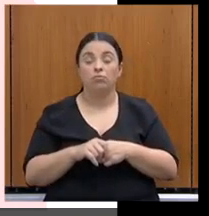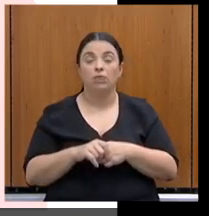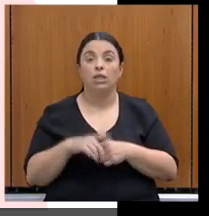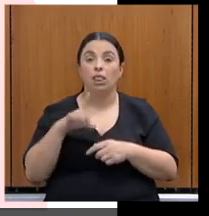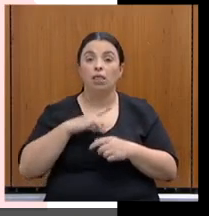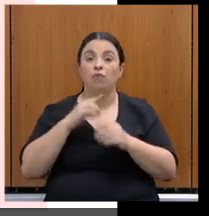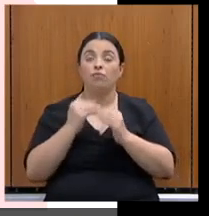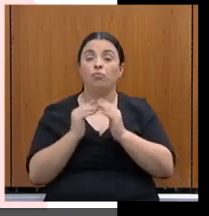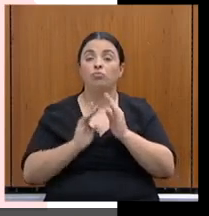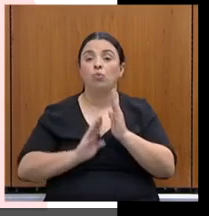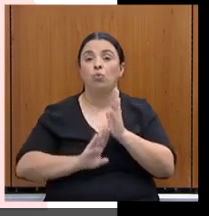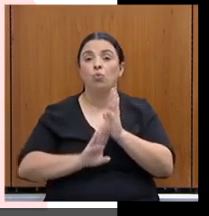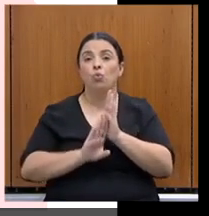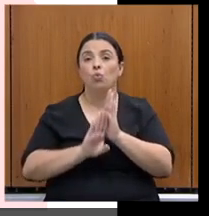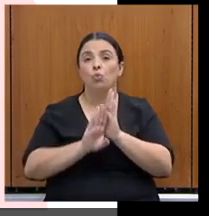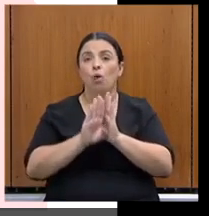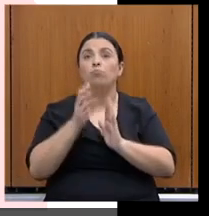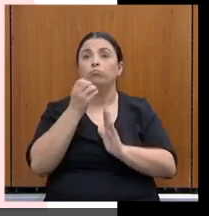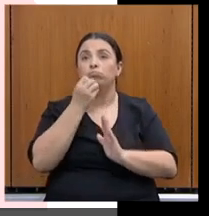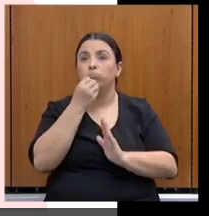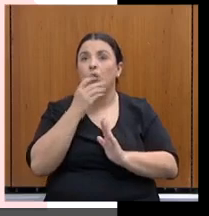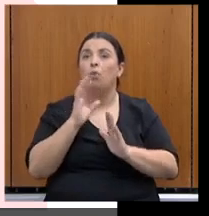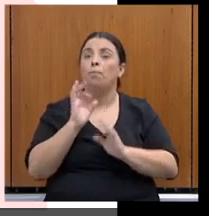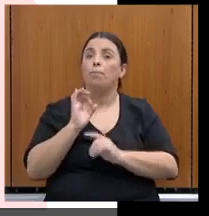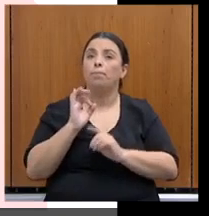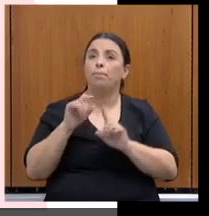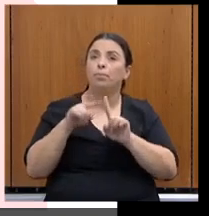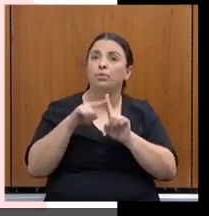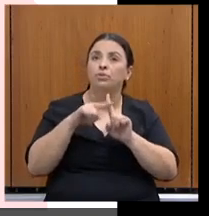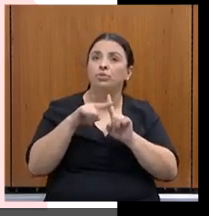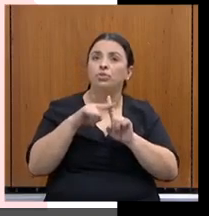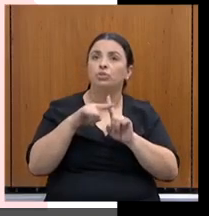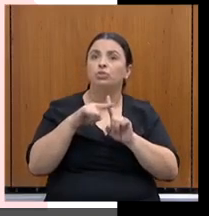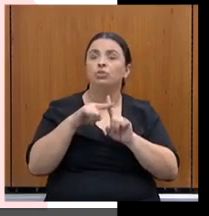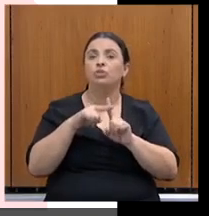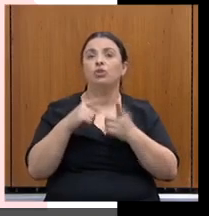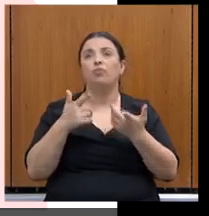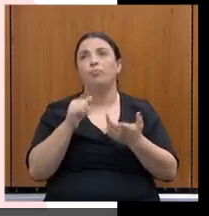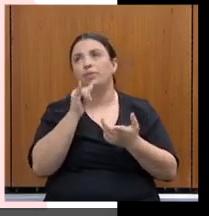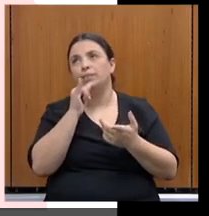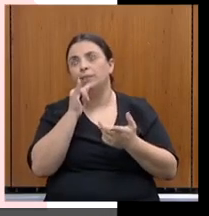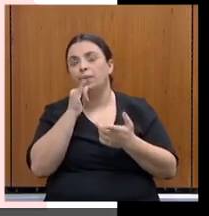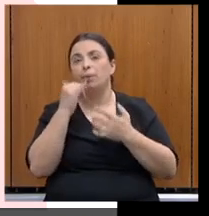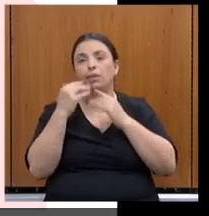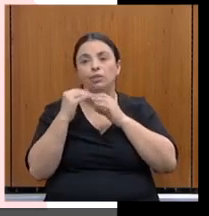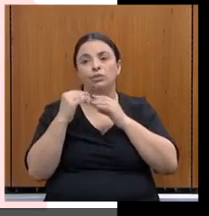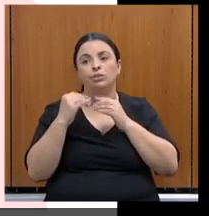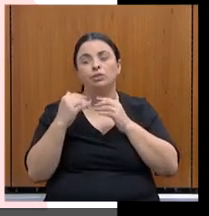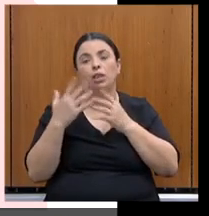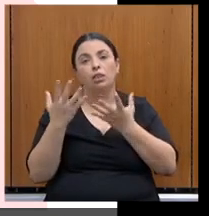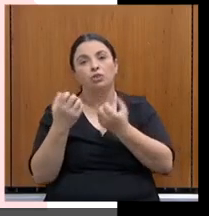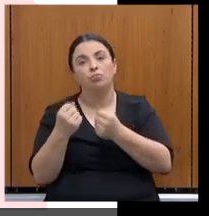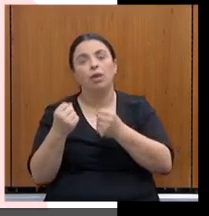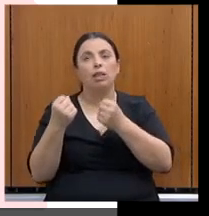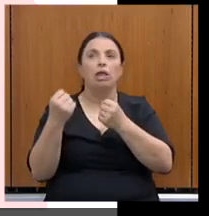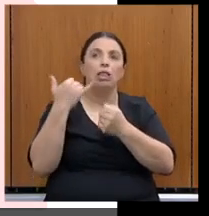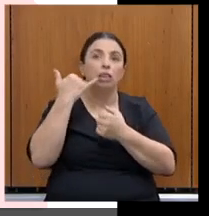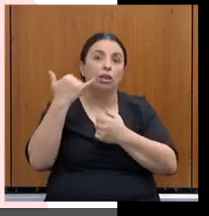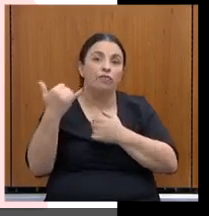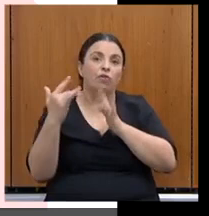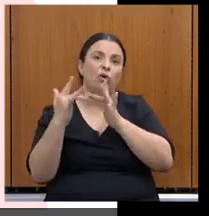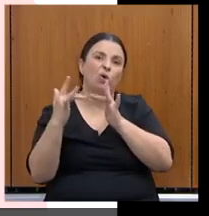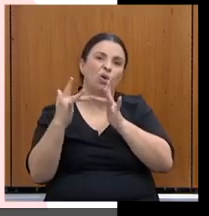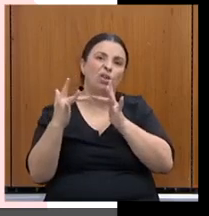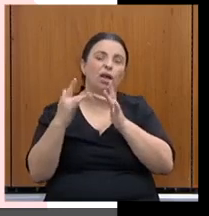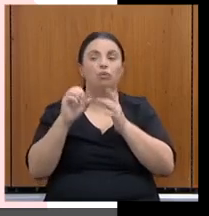aumento significativo no sentido de atendimento por telefone, por e-mail, enfim, tudo o objetivo é que a gente